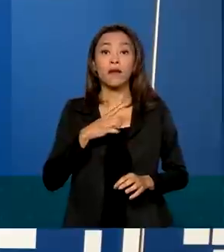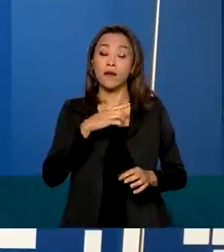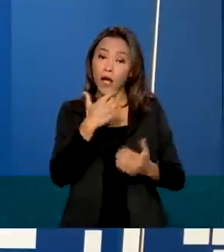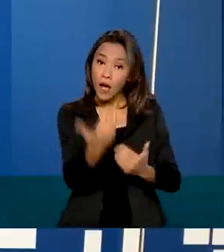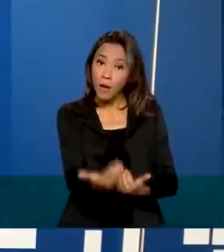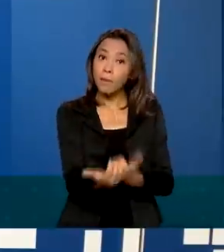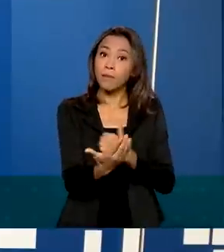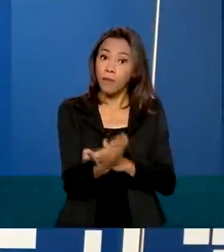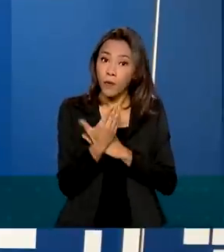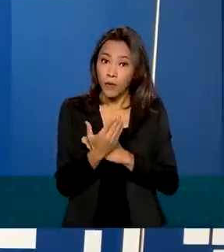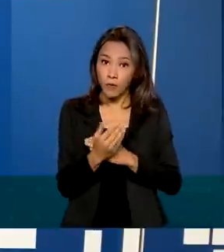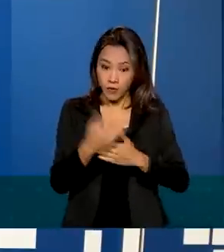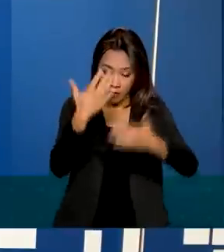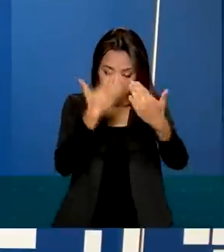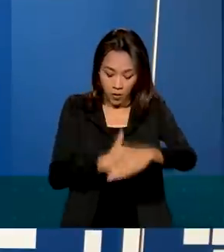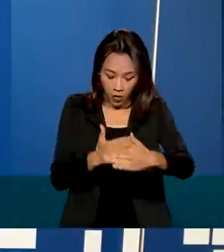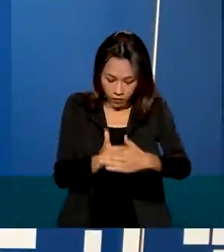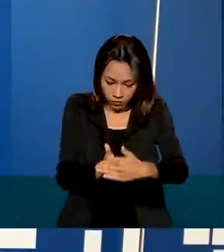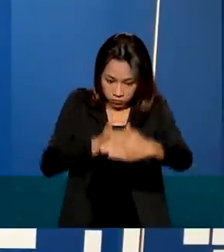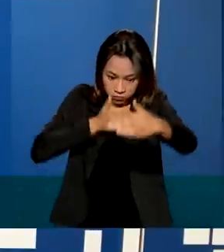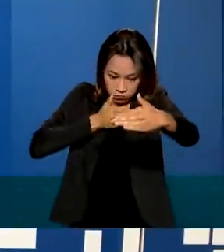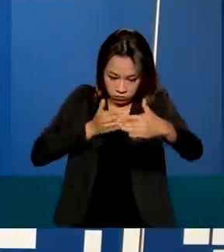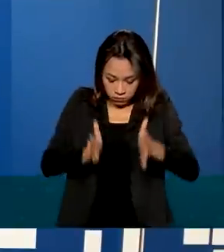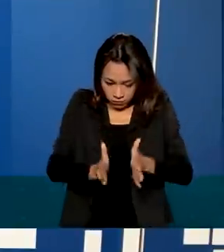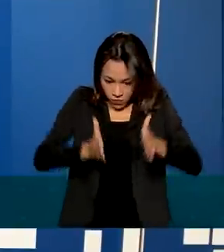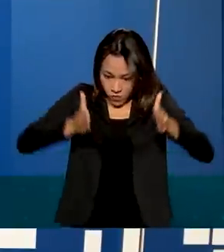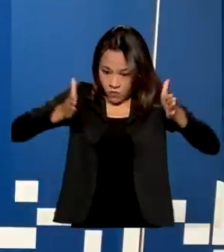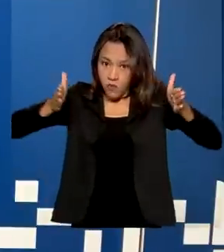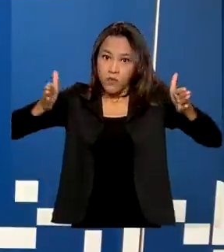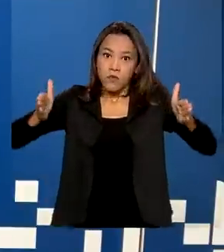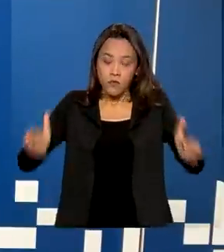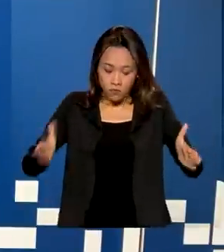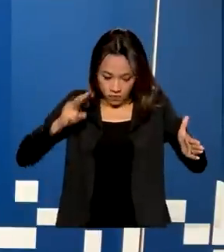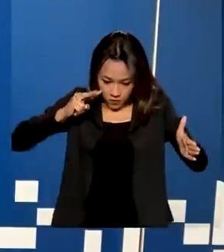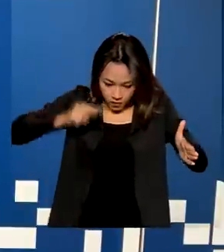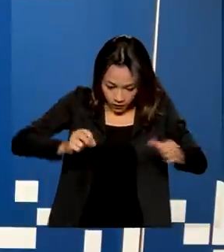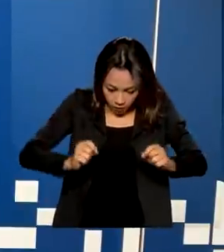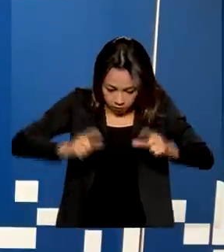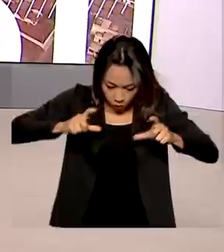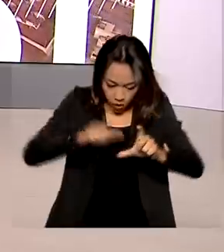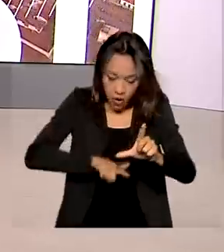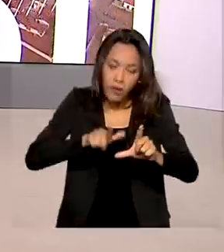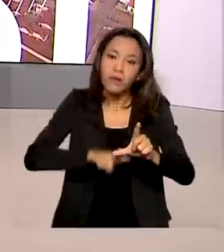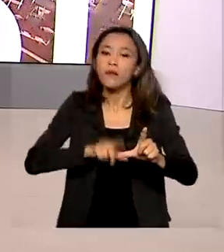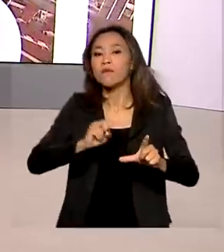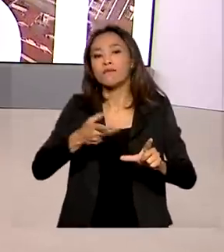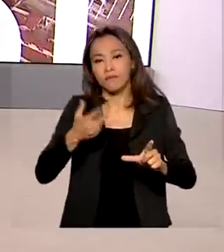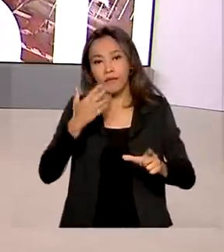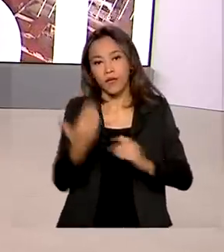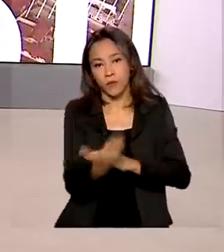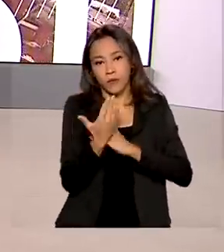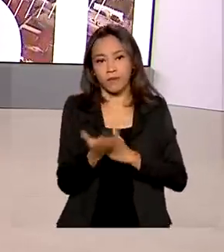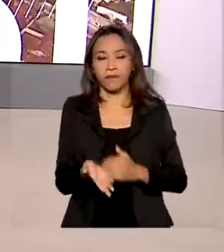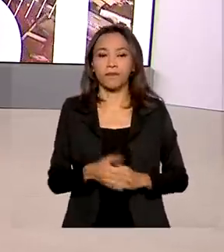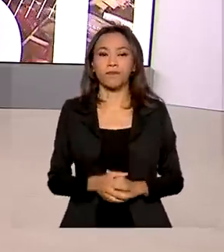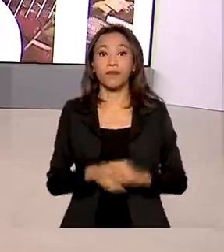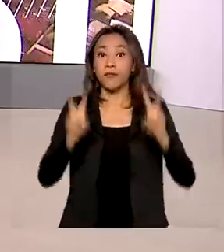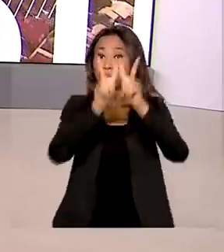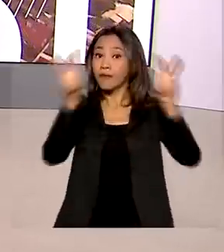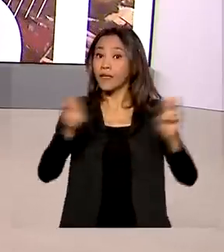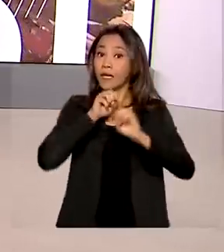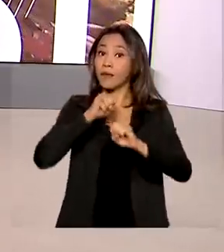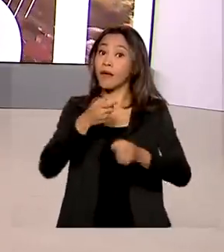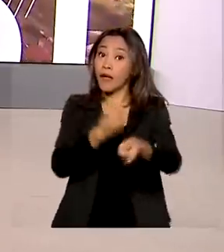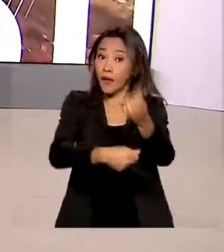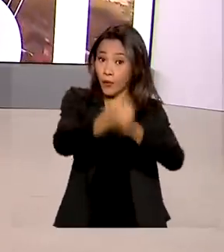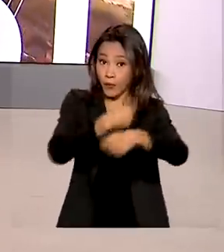ampliada, superampliada ou com contraste. O assunto agora é a economia. O